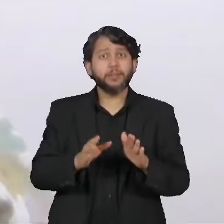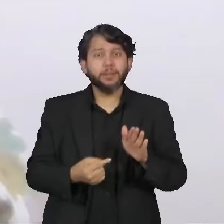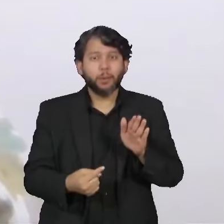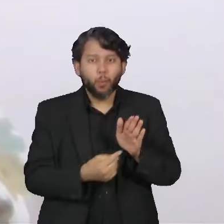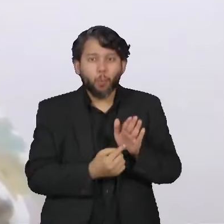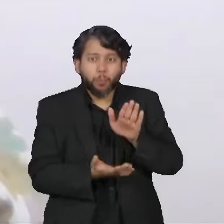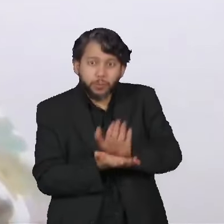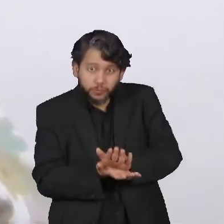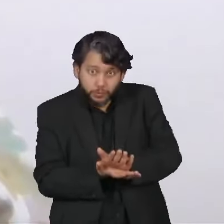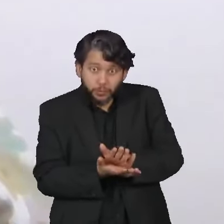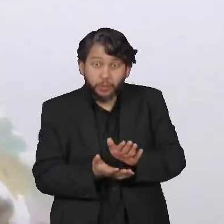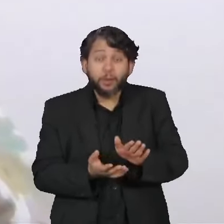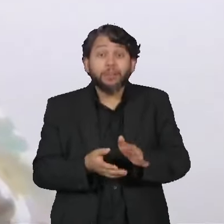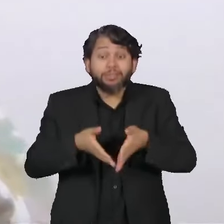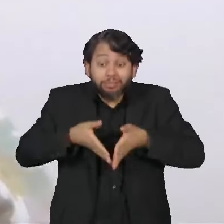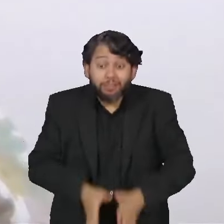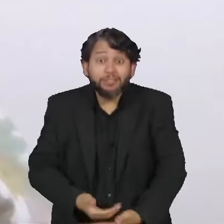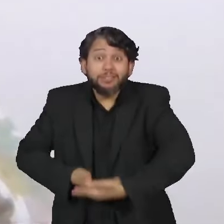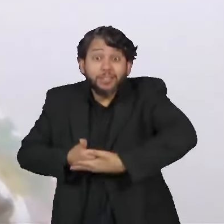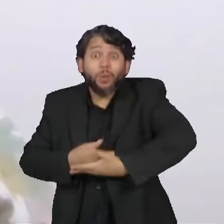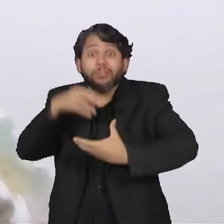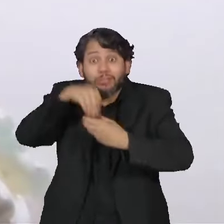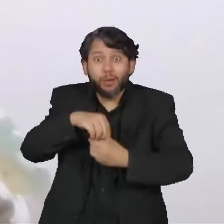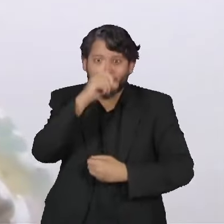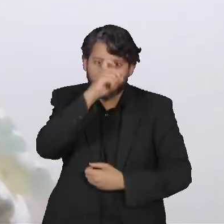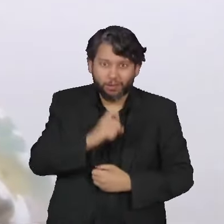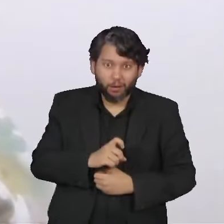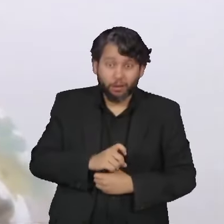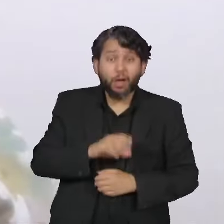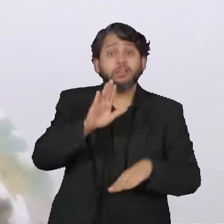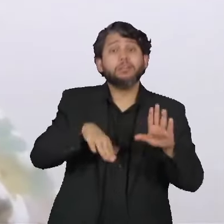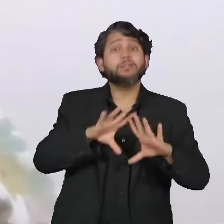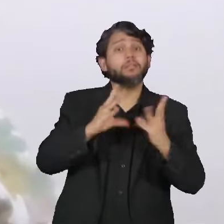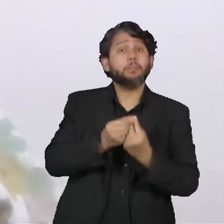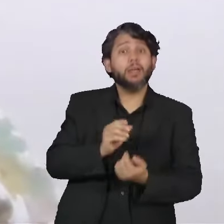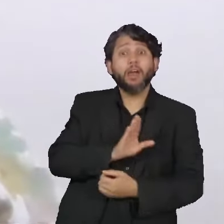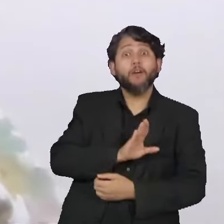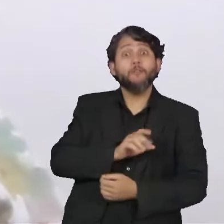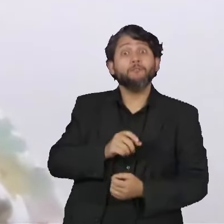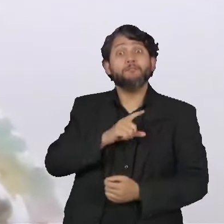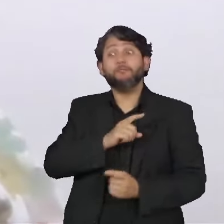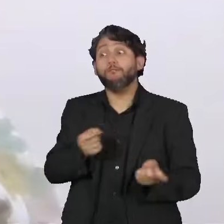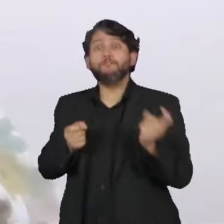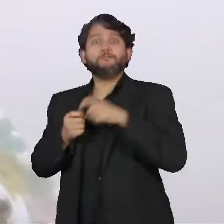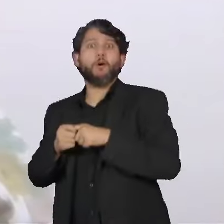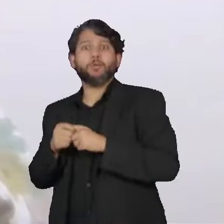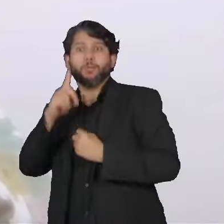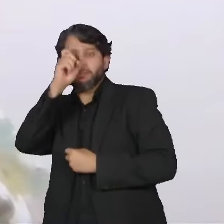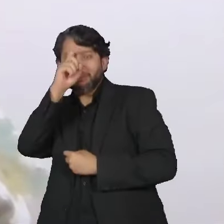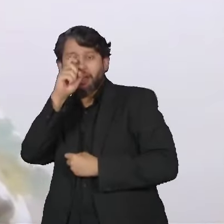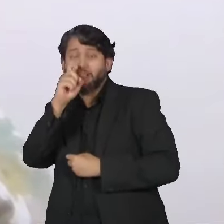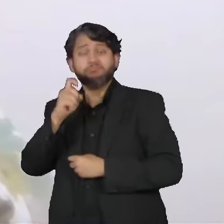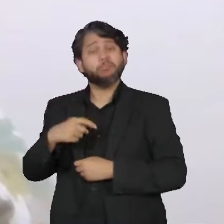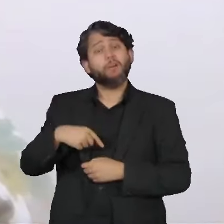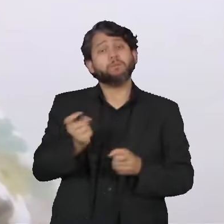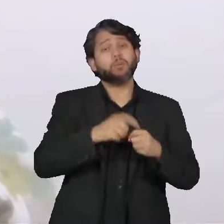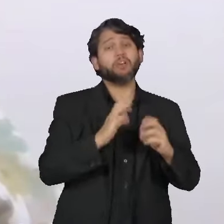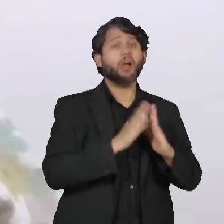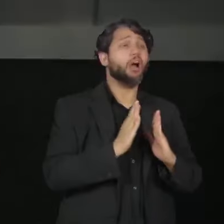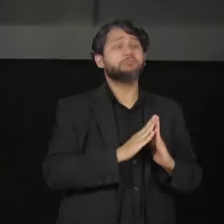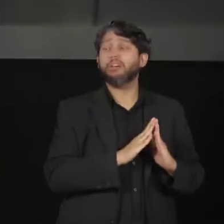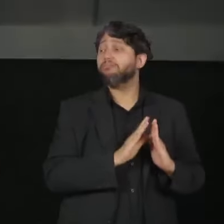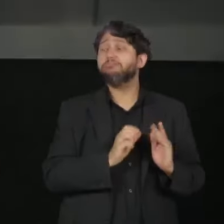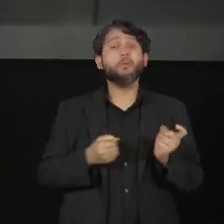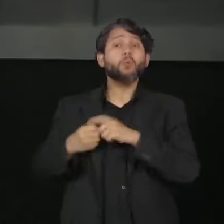pezinho é coletado na maternidade. E, às vezes, a família não vai buscar o resultado, mas é super importante que ela vá ao posto de saúde